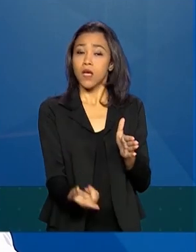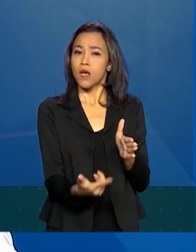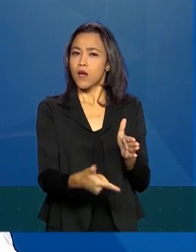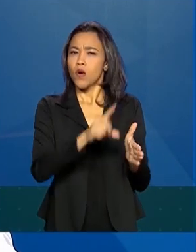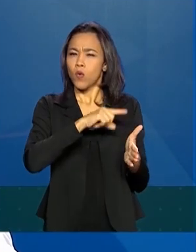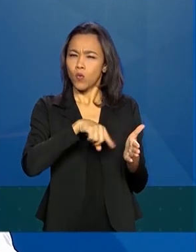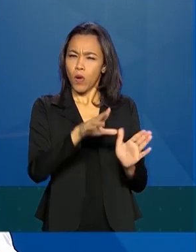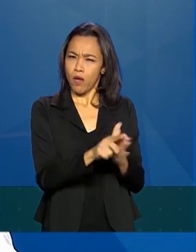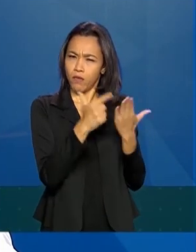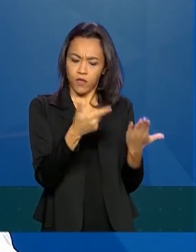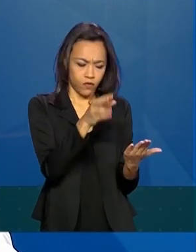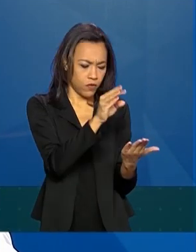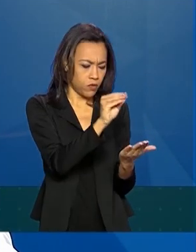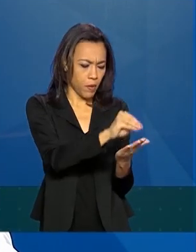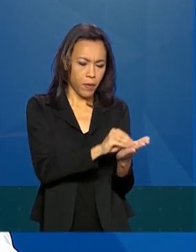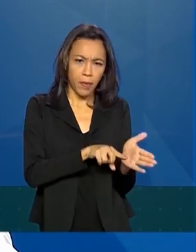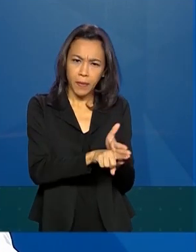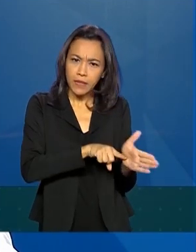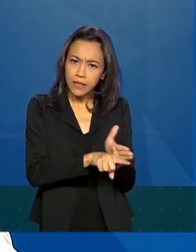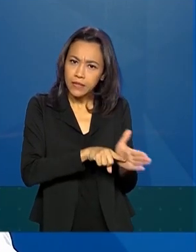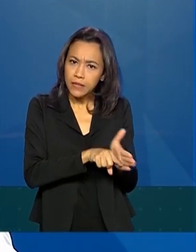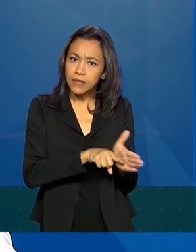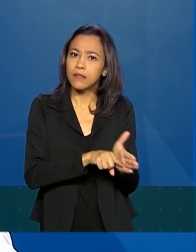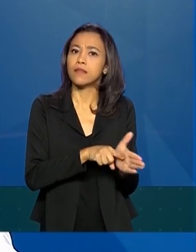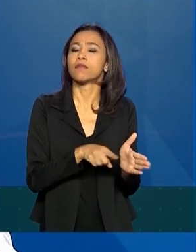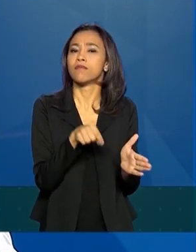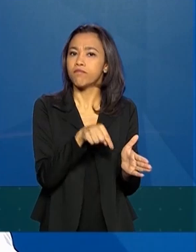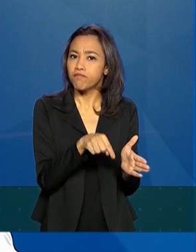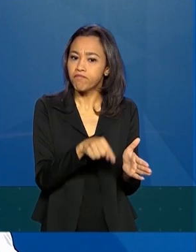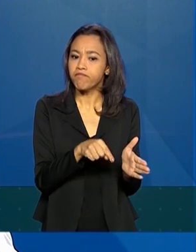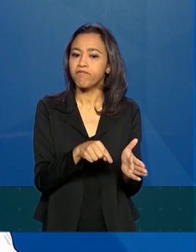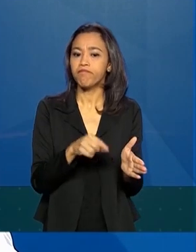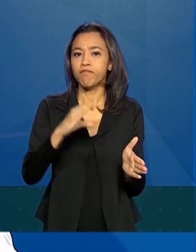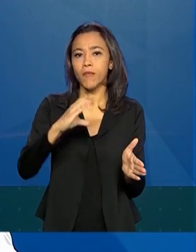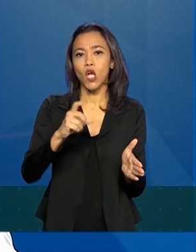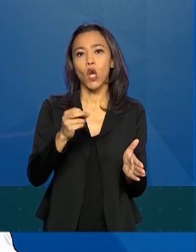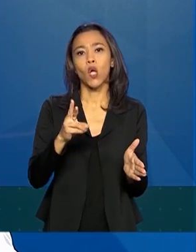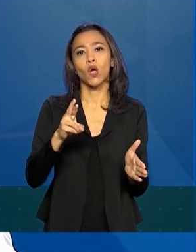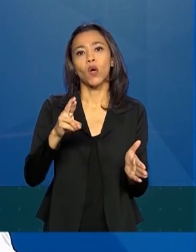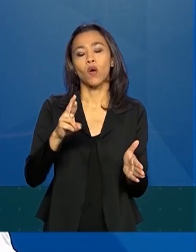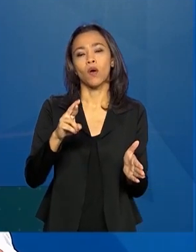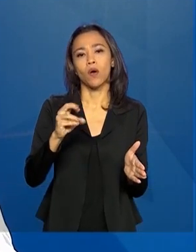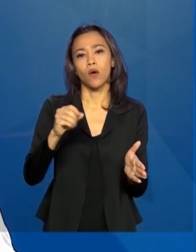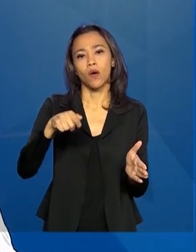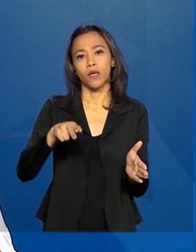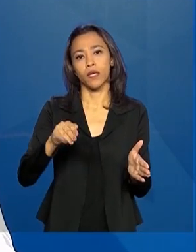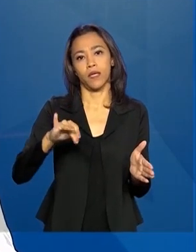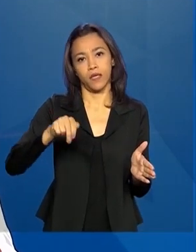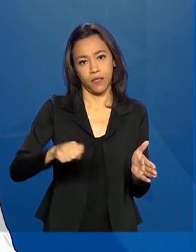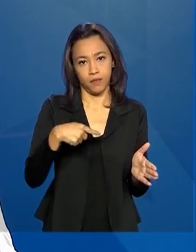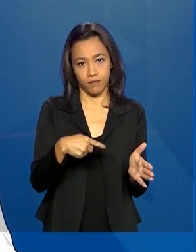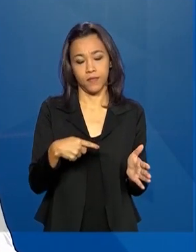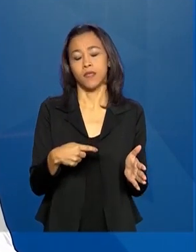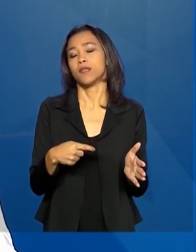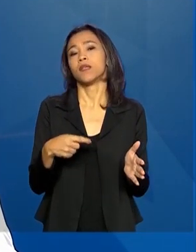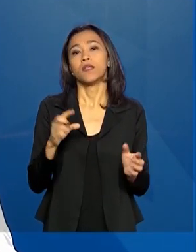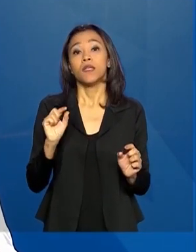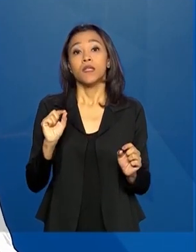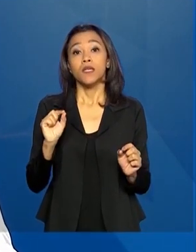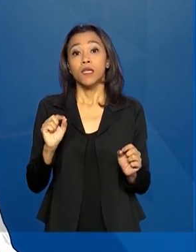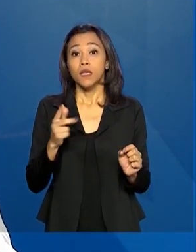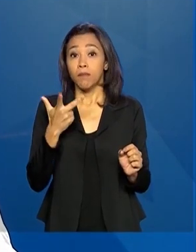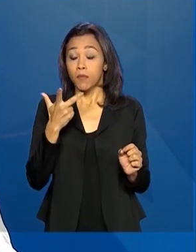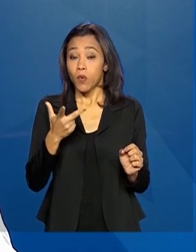ontem é muito frágil do caso da cloroquina, mas a gente teve ali uma sensação de que, olha,